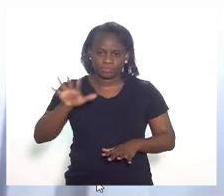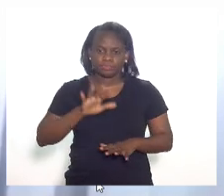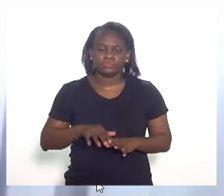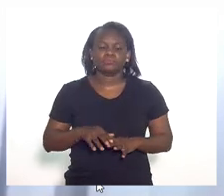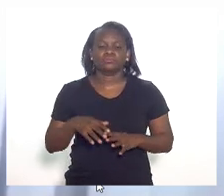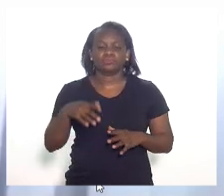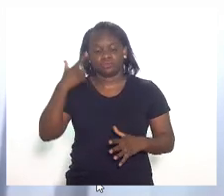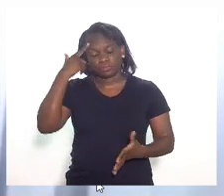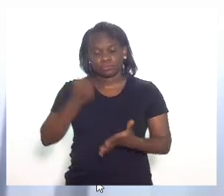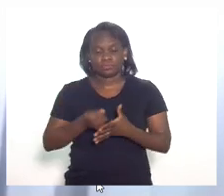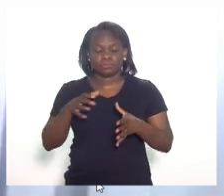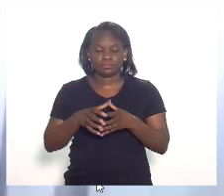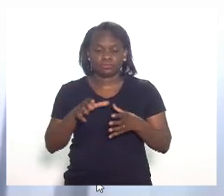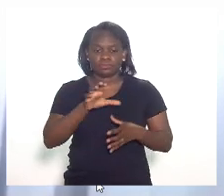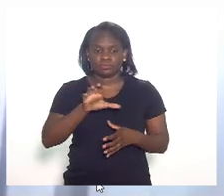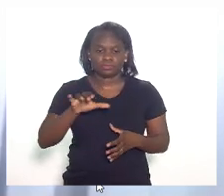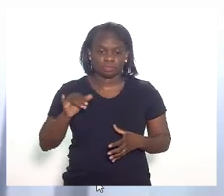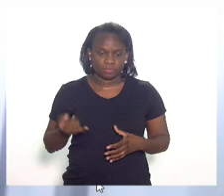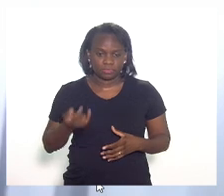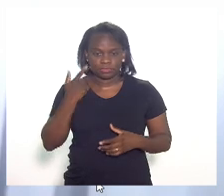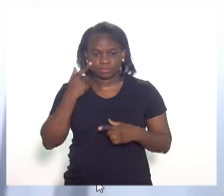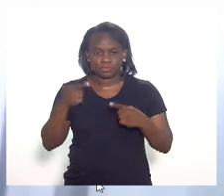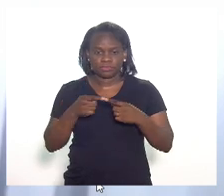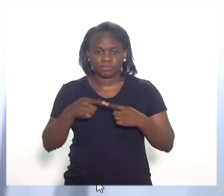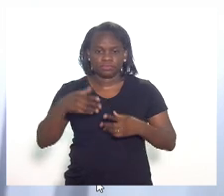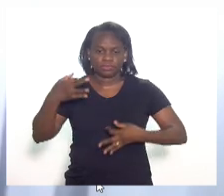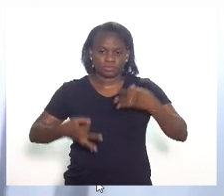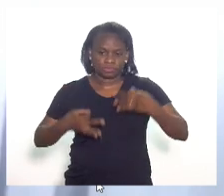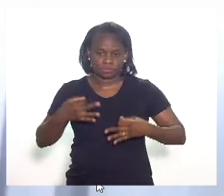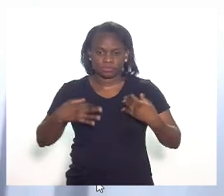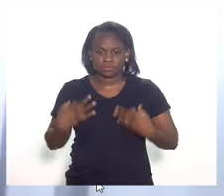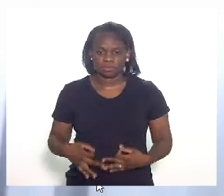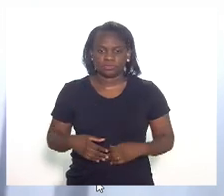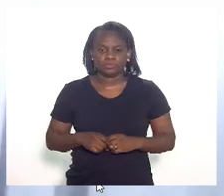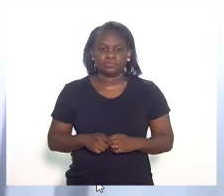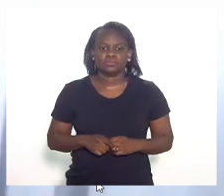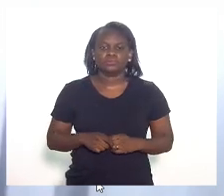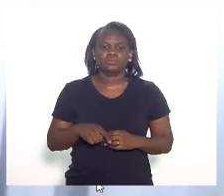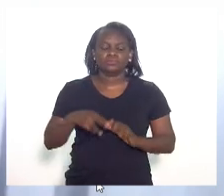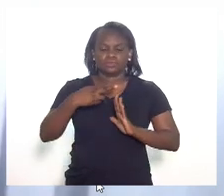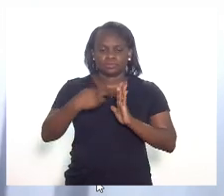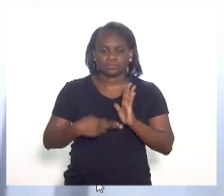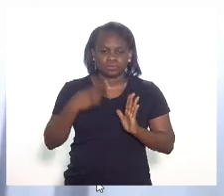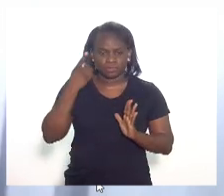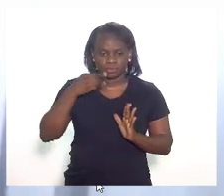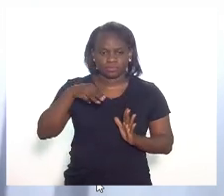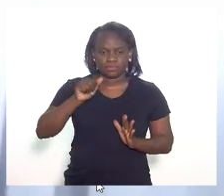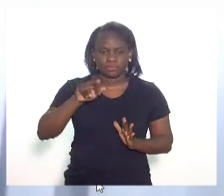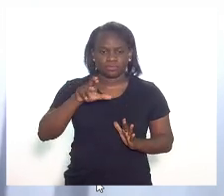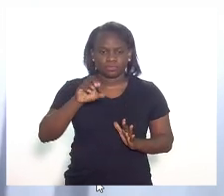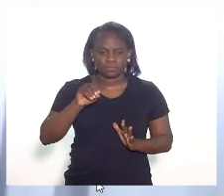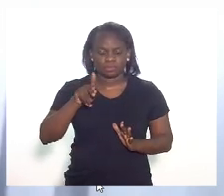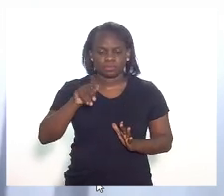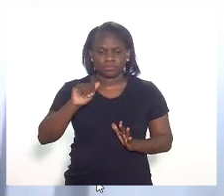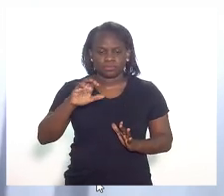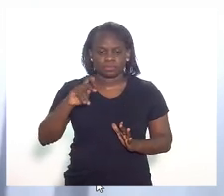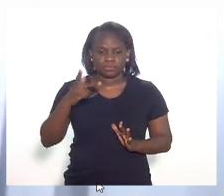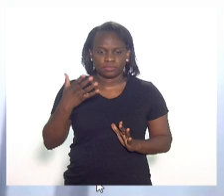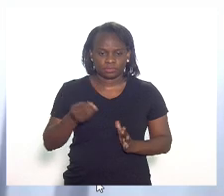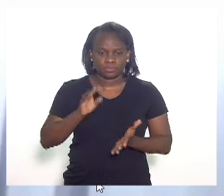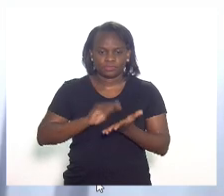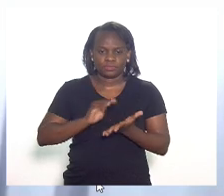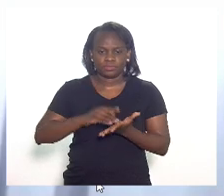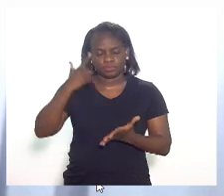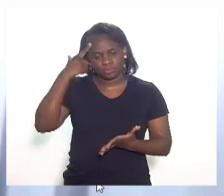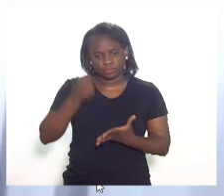Parecer da Comissão de Constituição e Justiça, pela juridicidade, relator, deputado Márcio Pacheco. Pendente